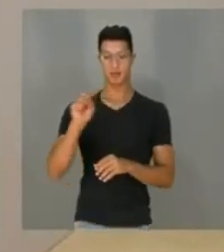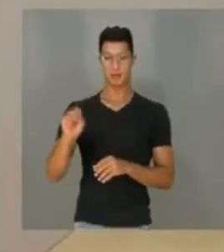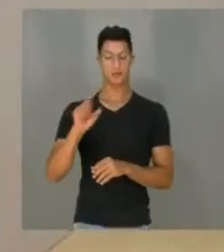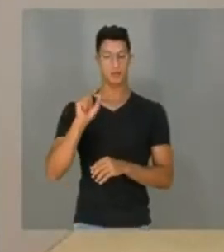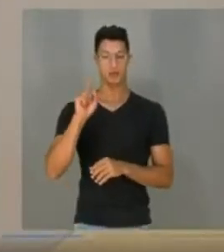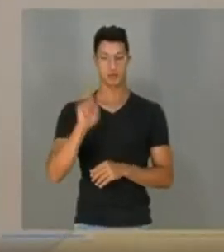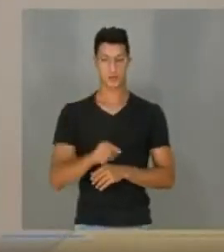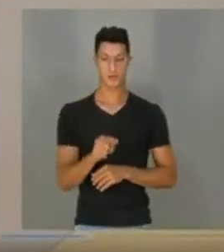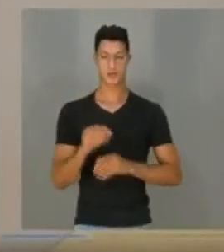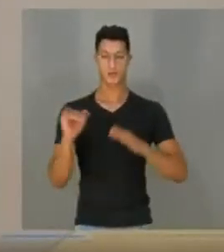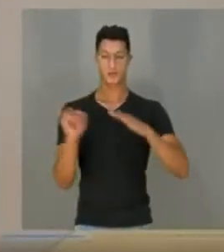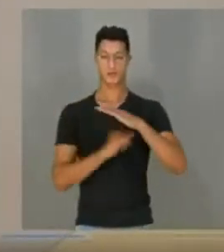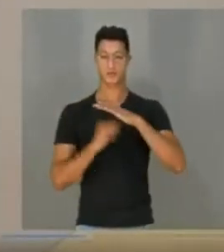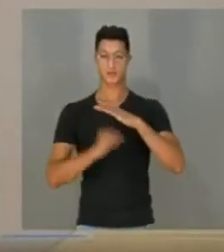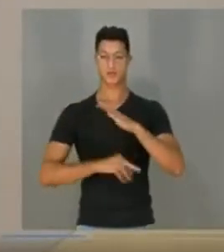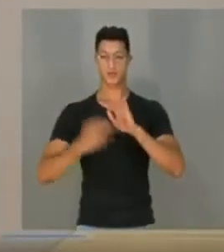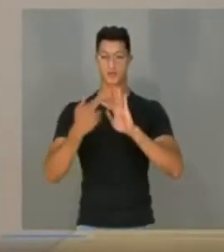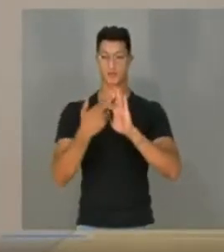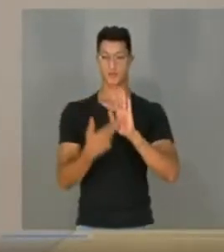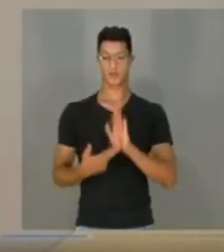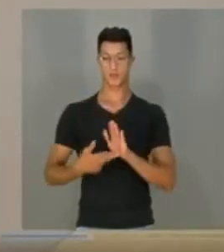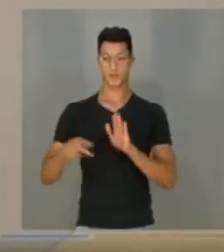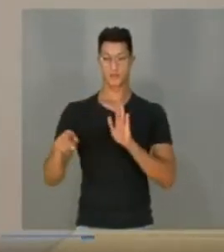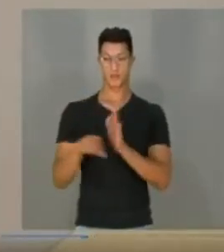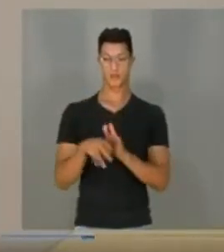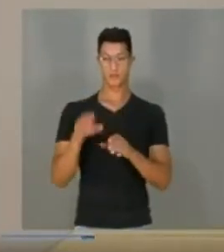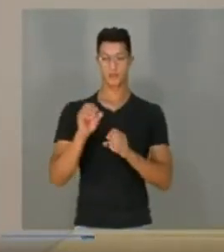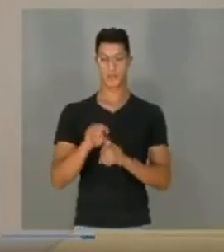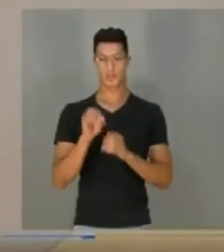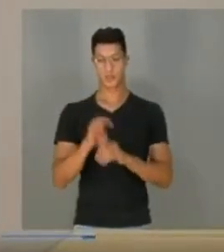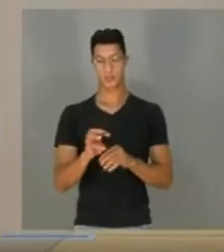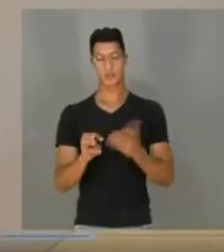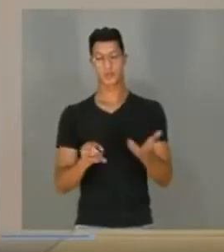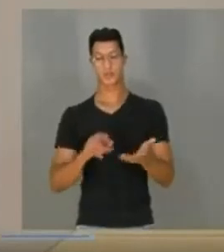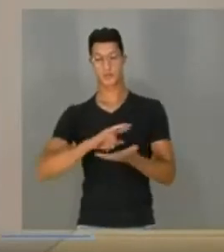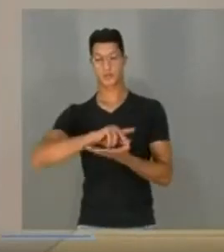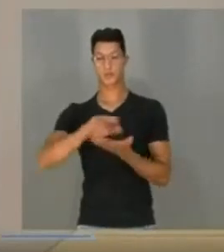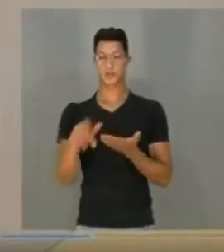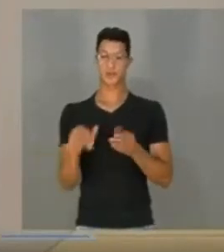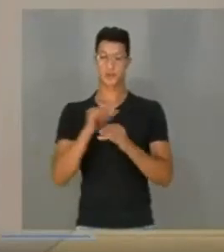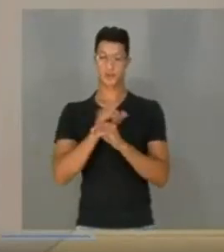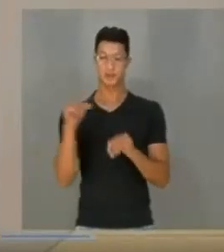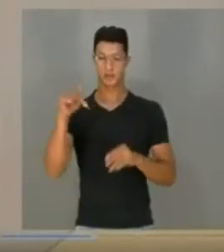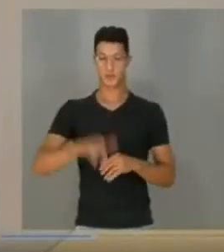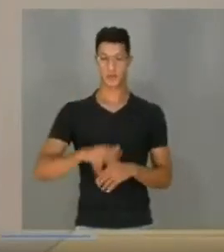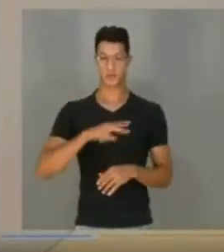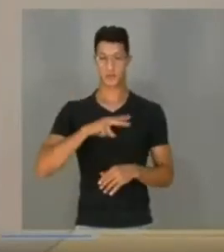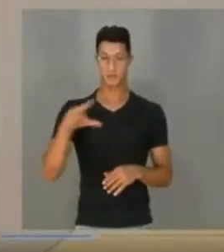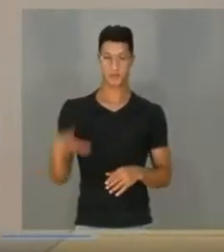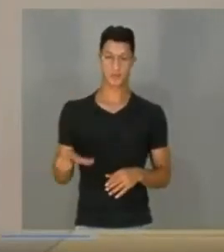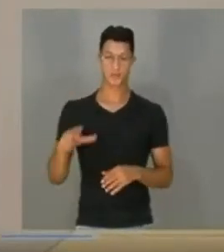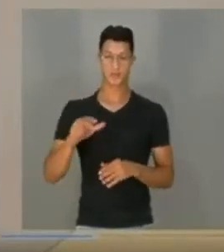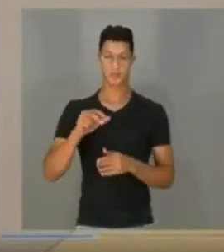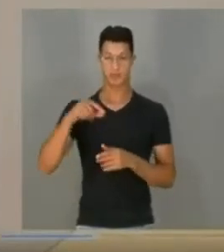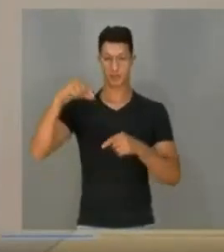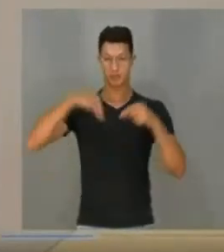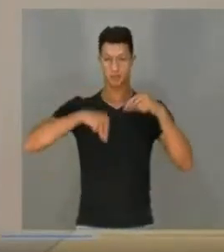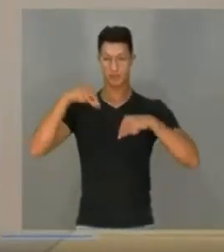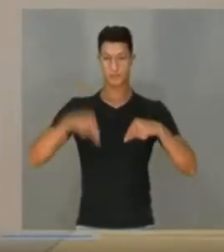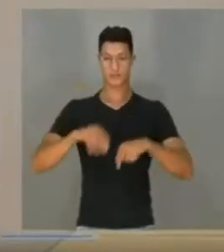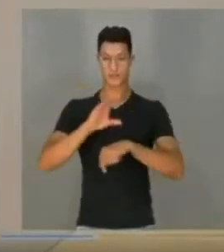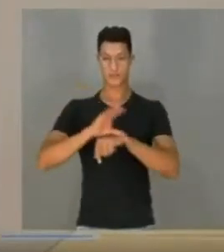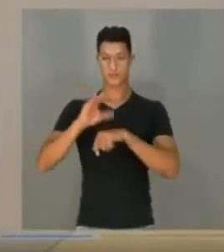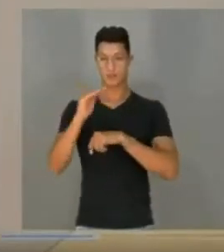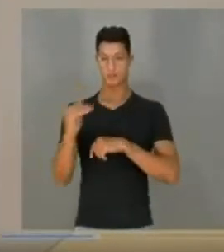que é a instituição que regula toda a parte de educação. E vale a dizer que aqui em Portugal, a apuntura é um curso